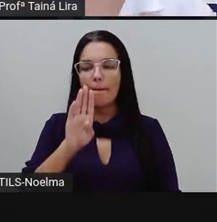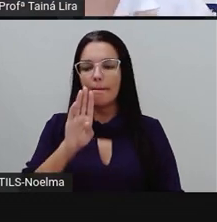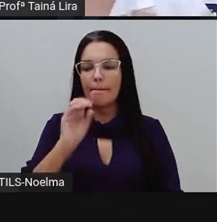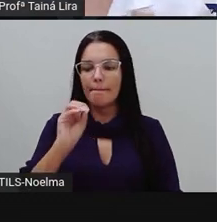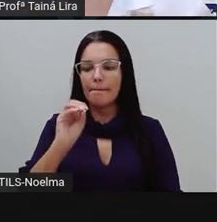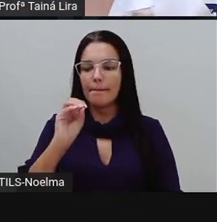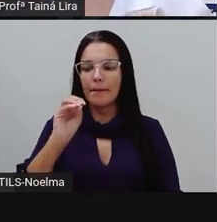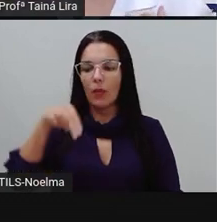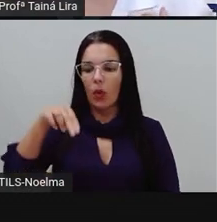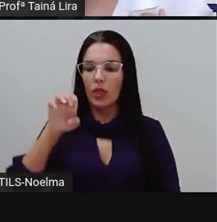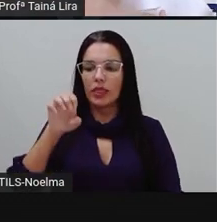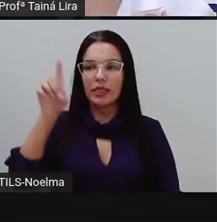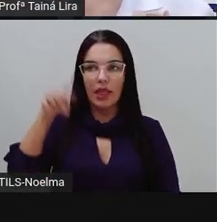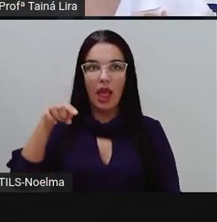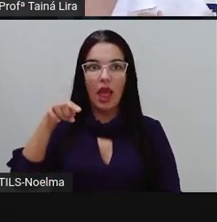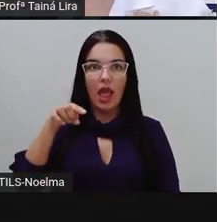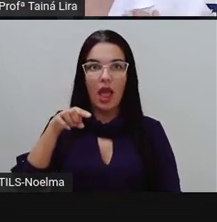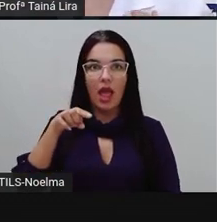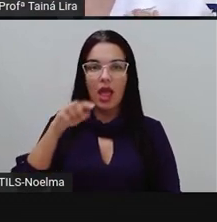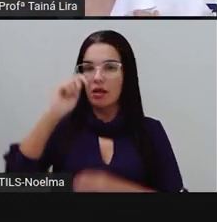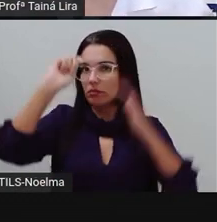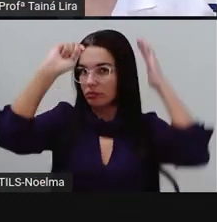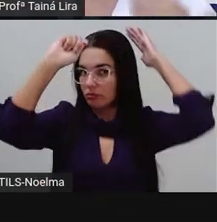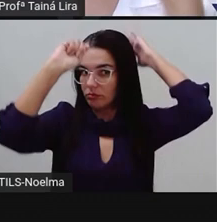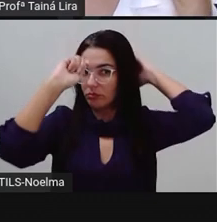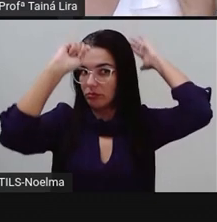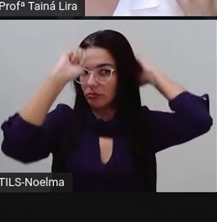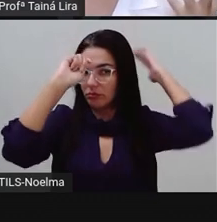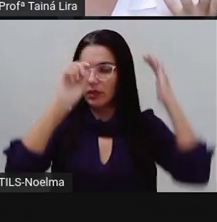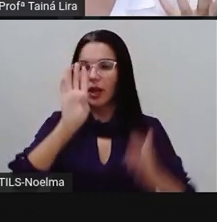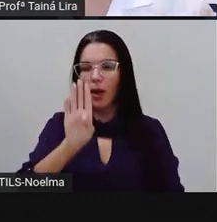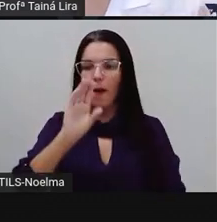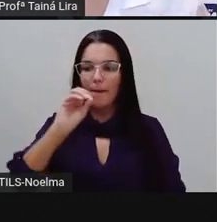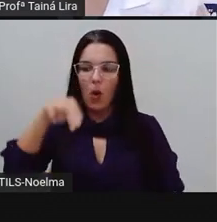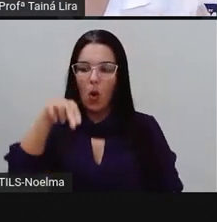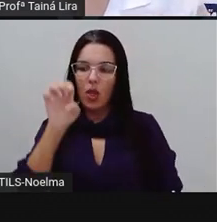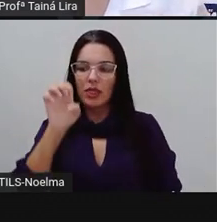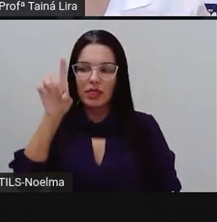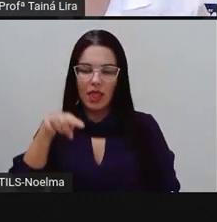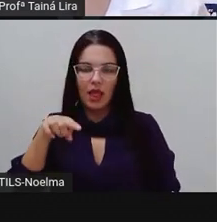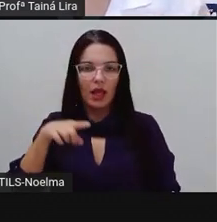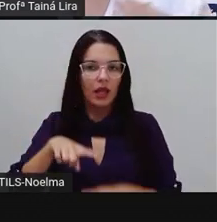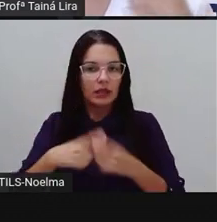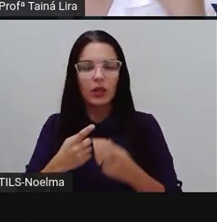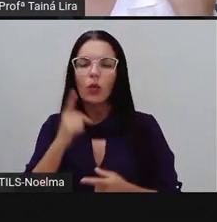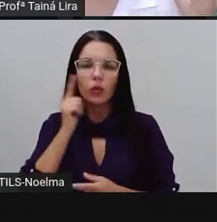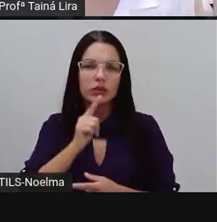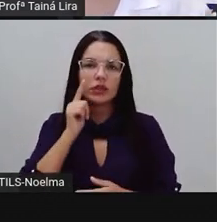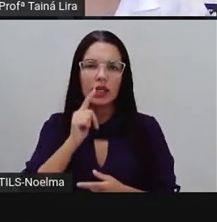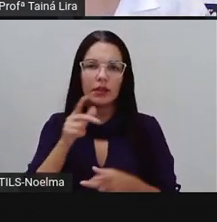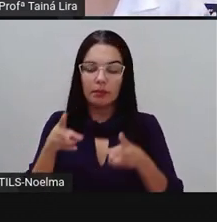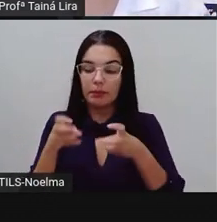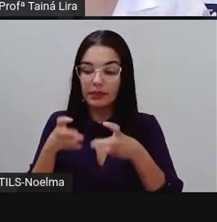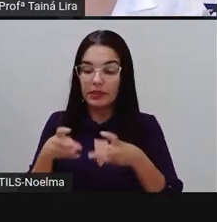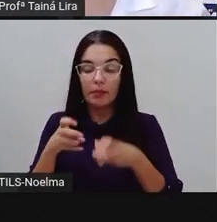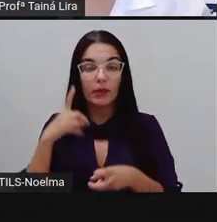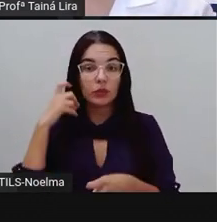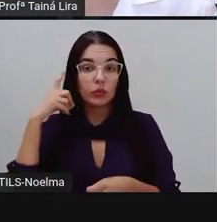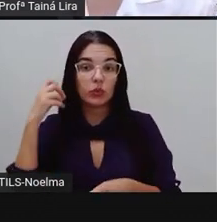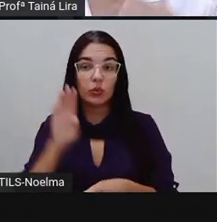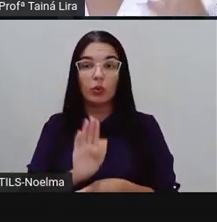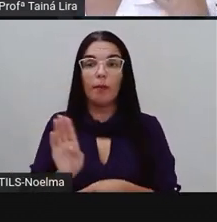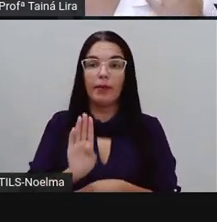boné. Boné. Então, eu consigo perceber o som do B.